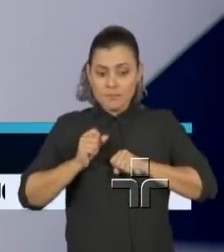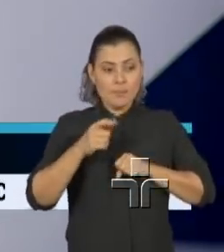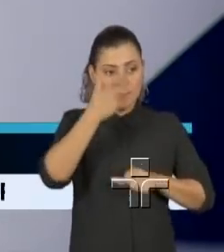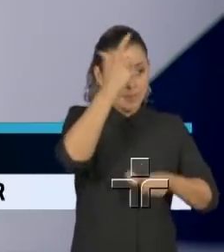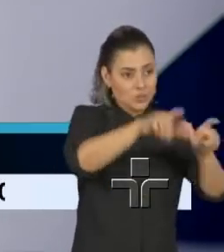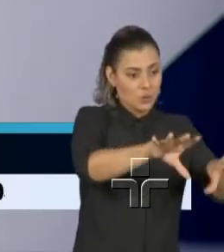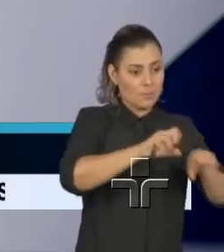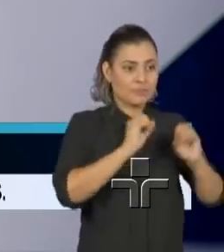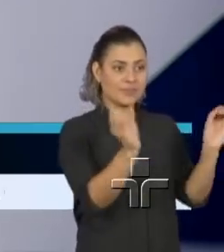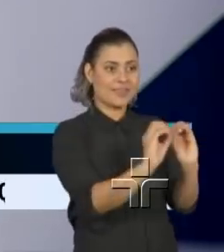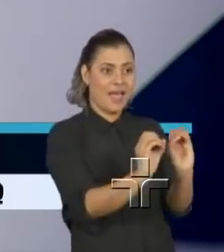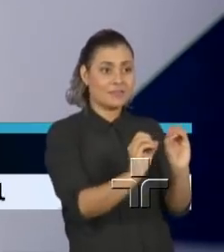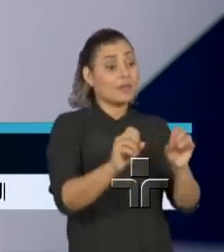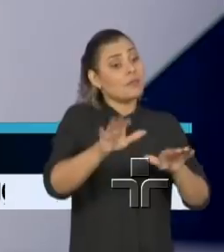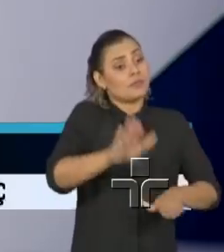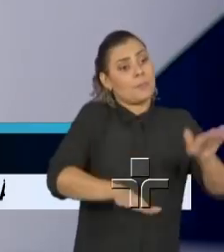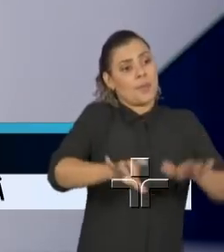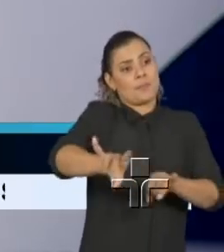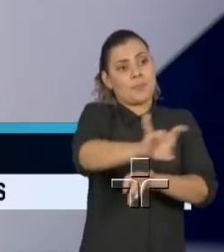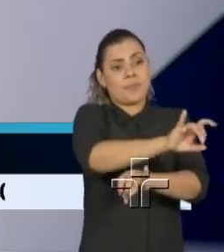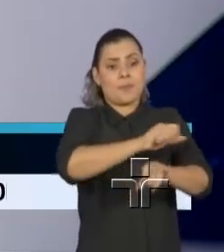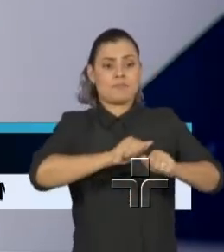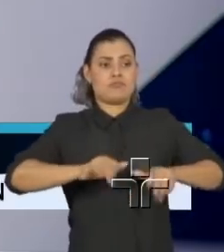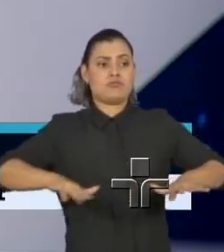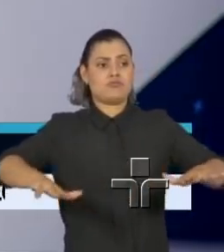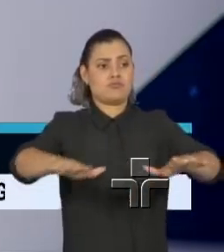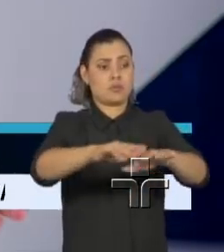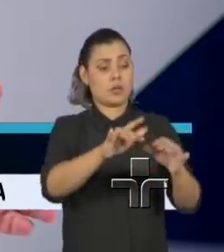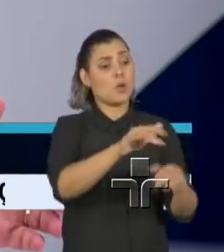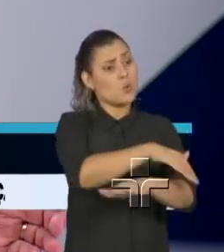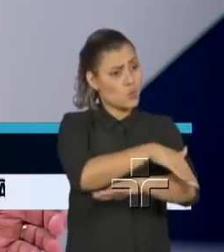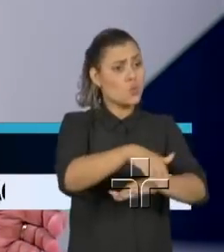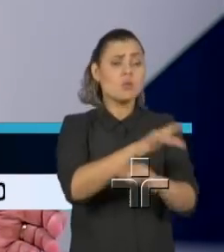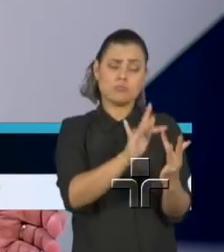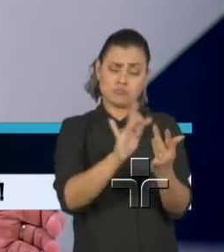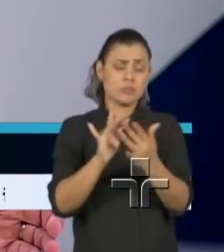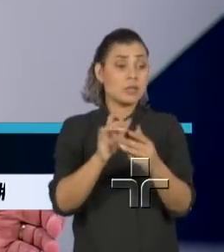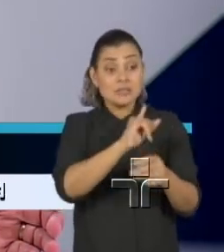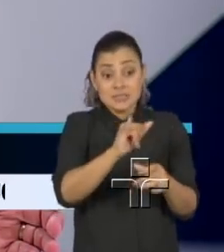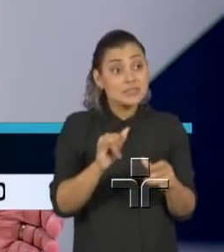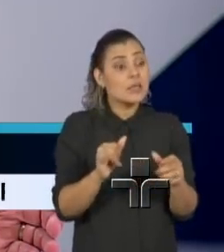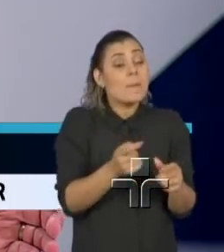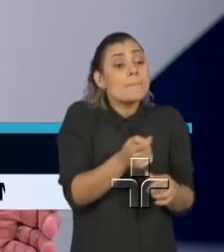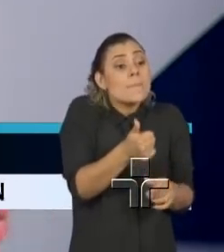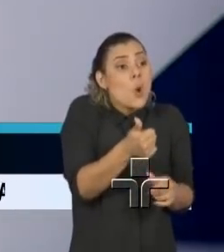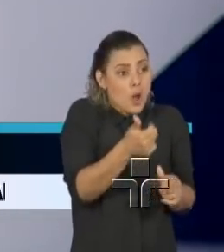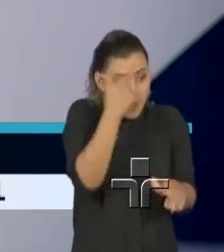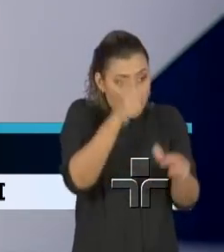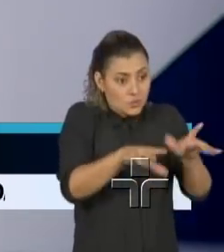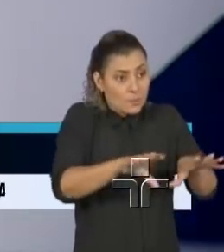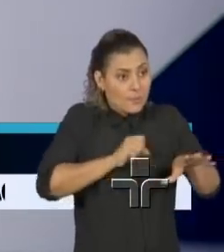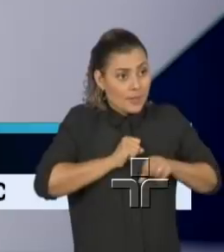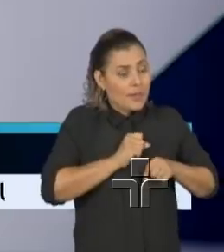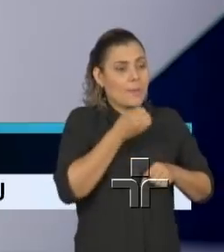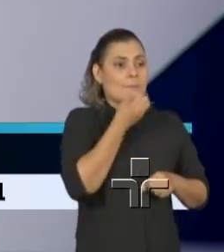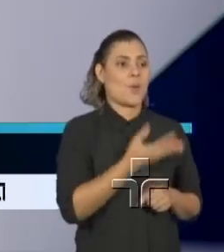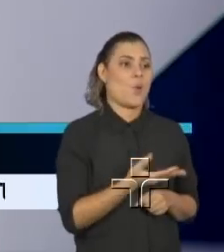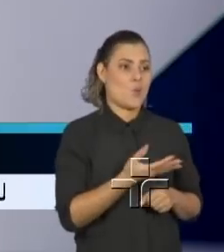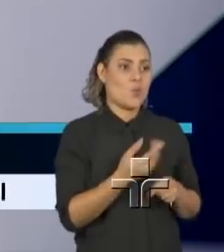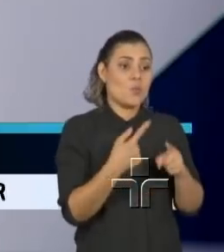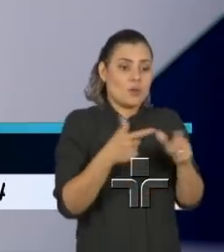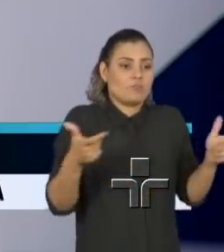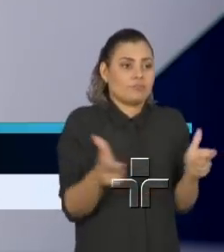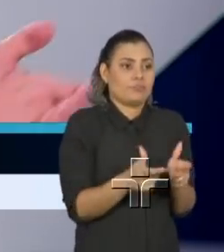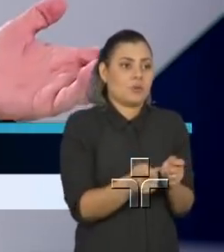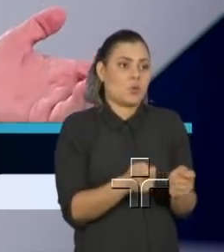justamente pela força da sua contagiosidade. Quanto menos pessoas pegarem a doença no começo, menor será o surto.